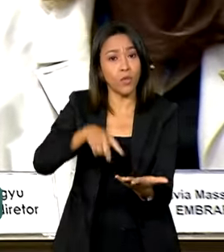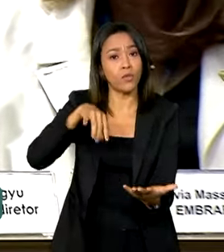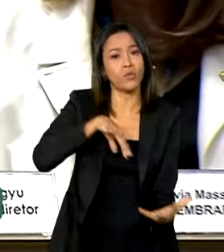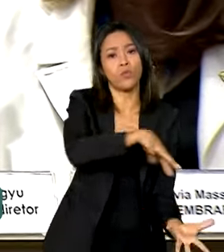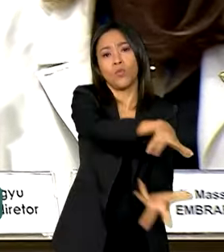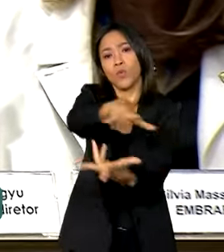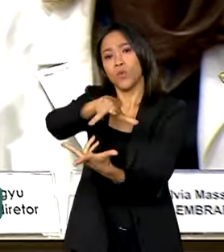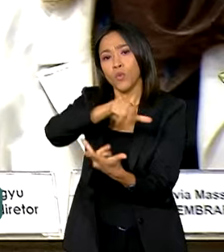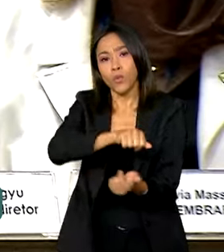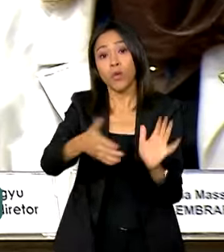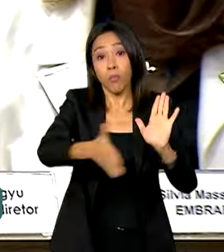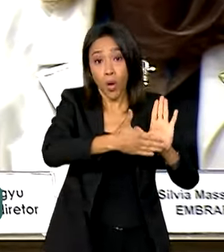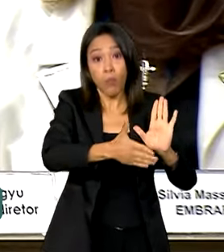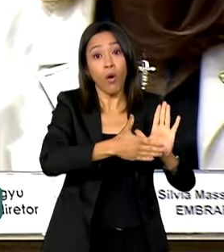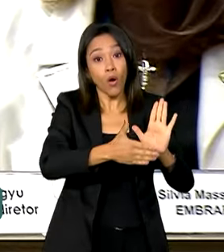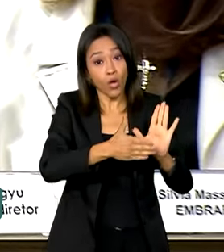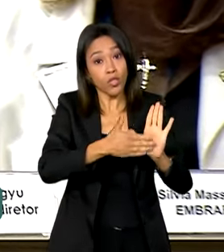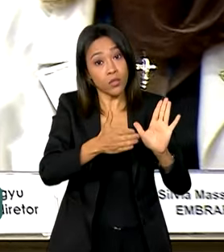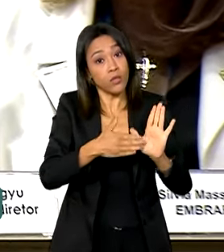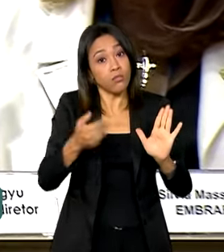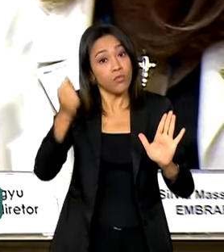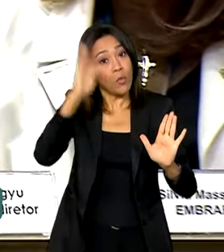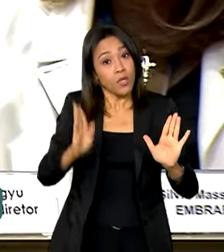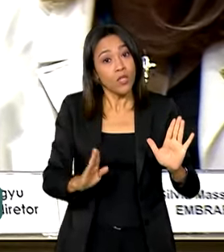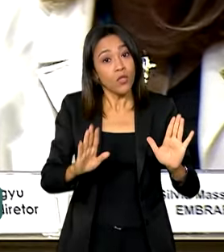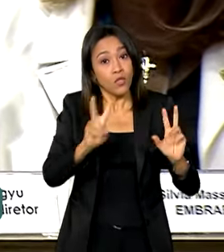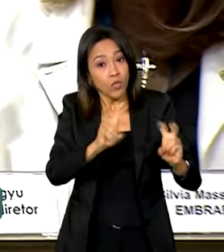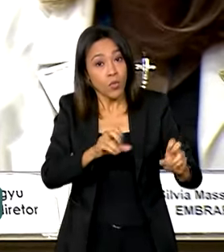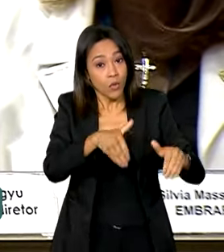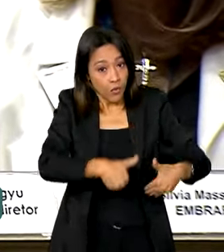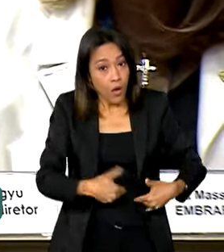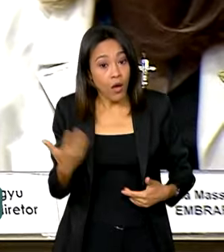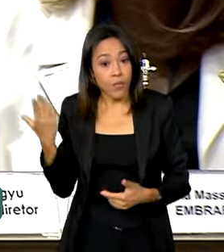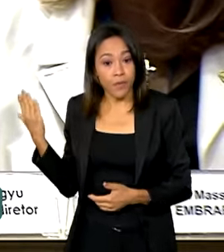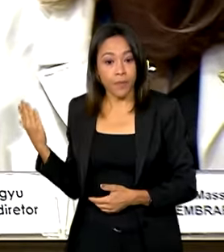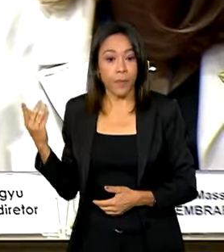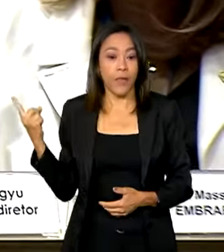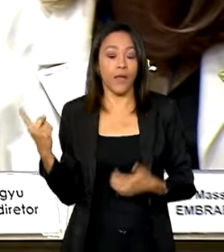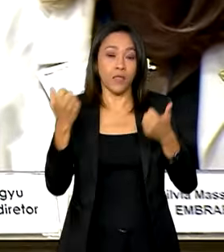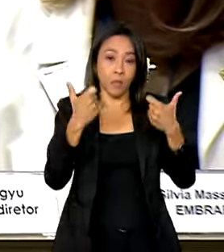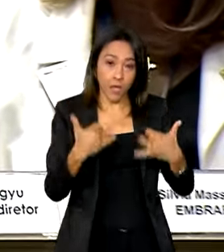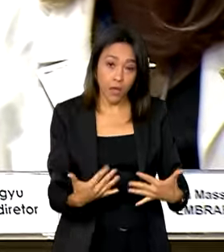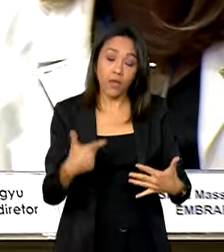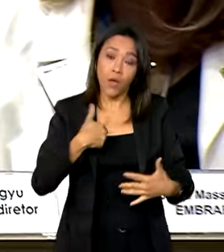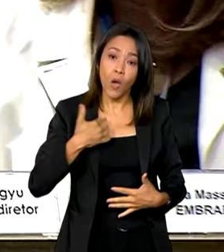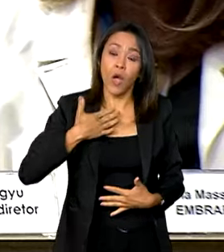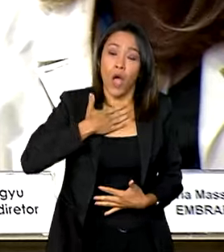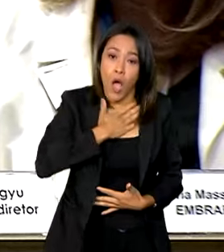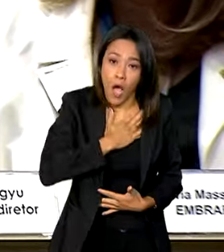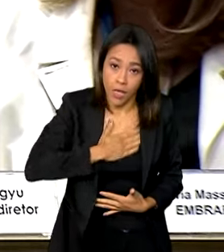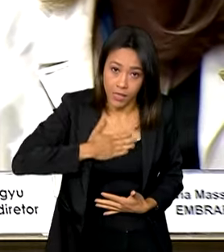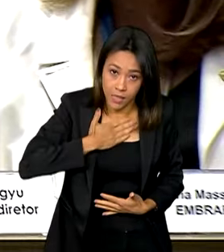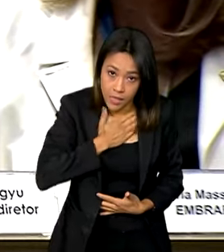à Fome proposta pelo Brasil. Eu gostaria de dizer que o Brasil